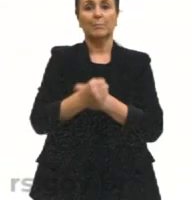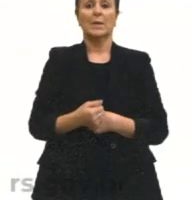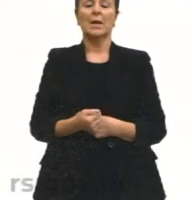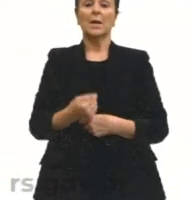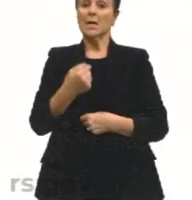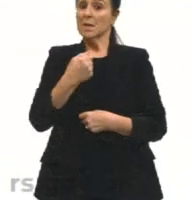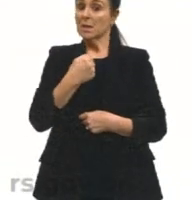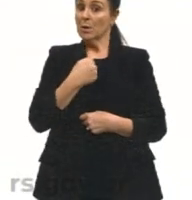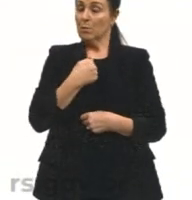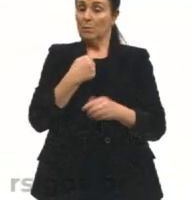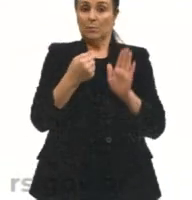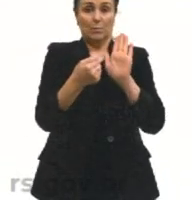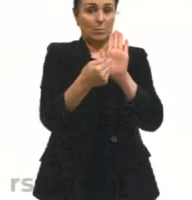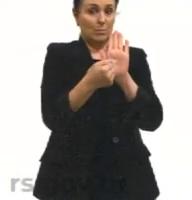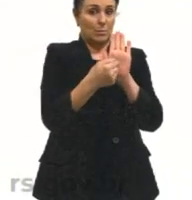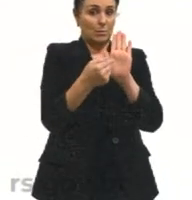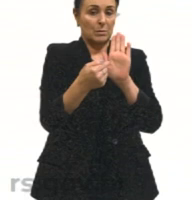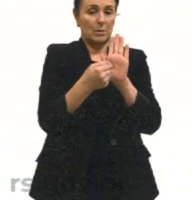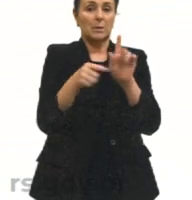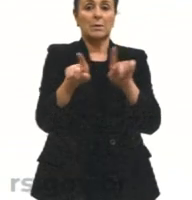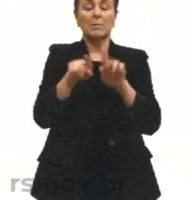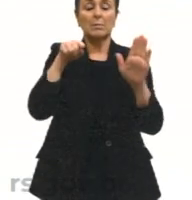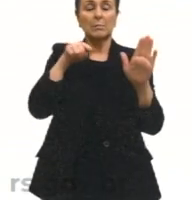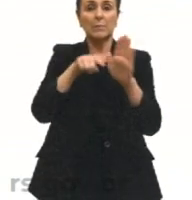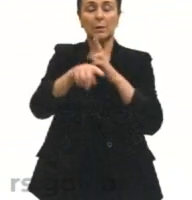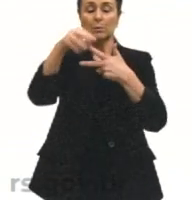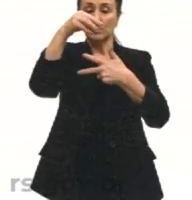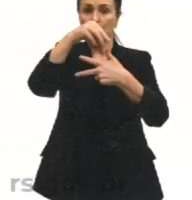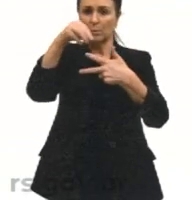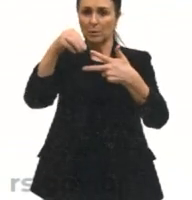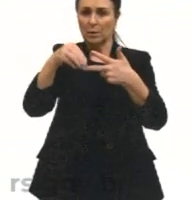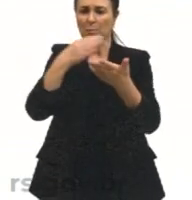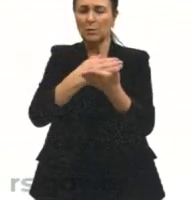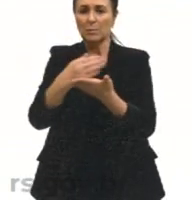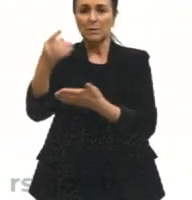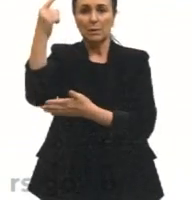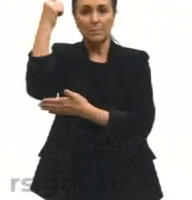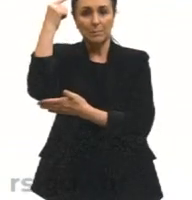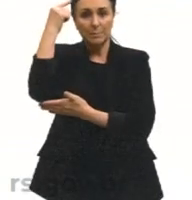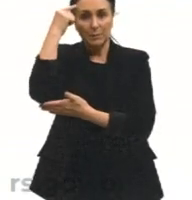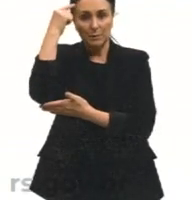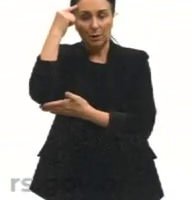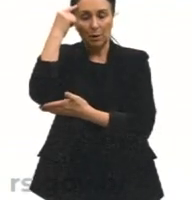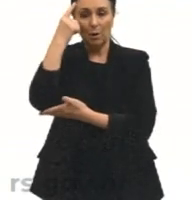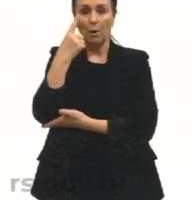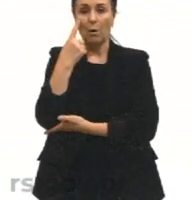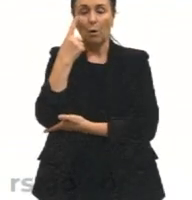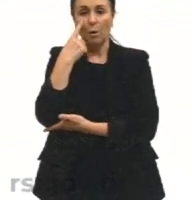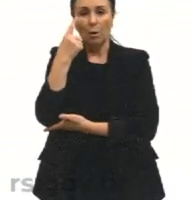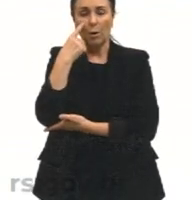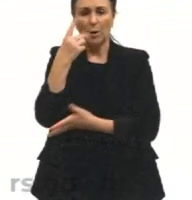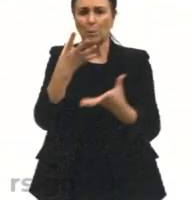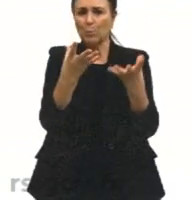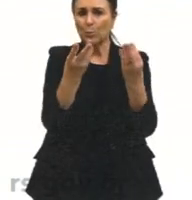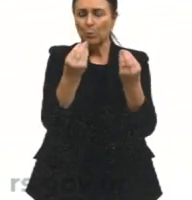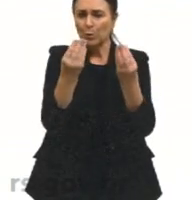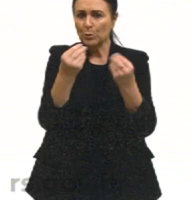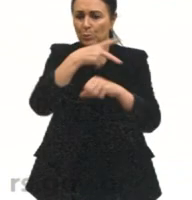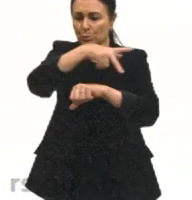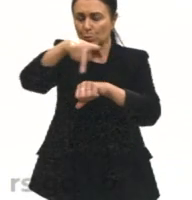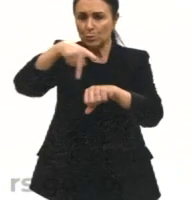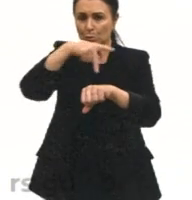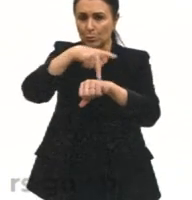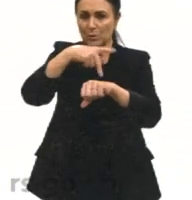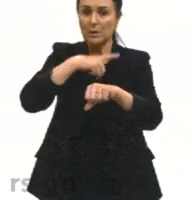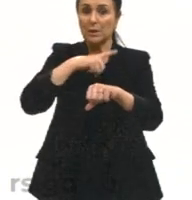trago aqui algumas questões do Enem para nós irmos refletindo. Olha só, muitos países se